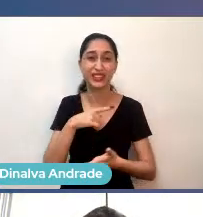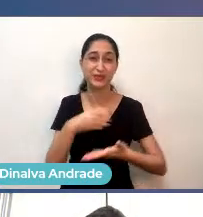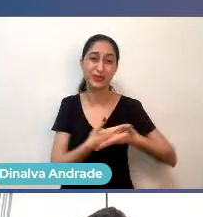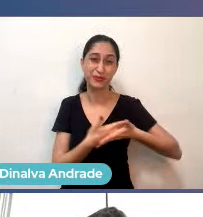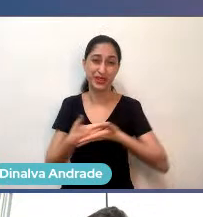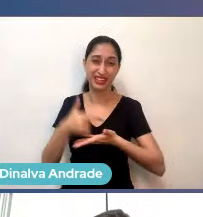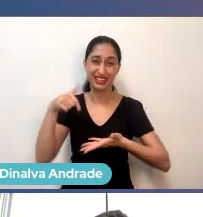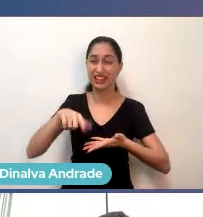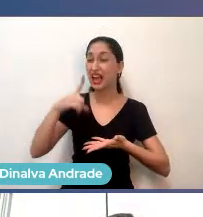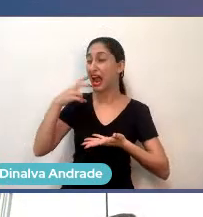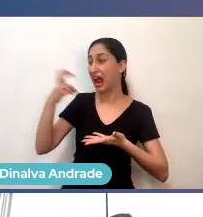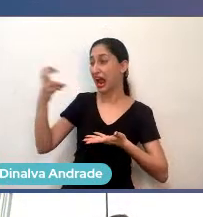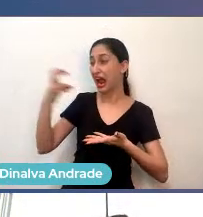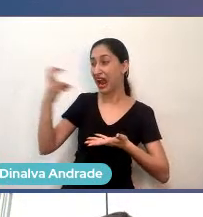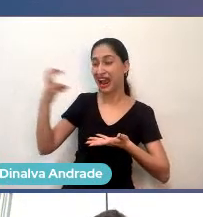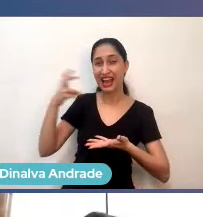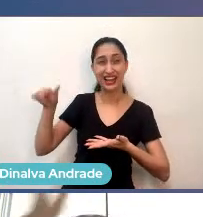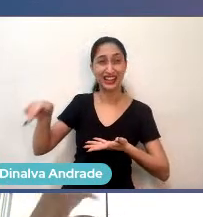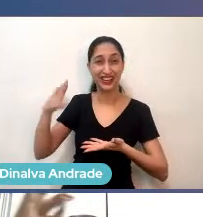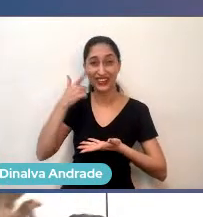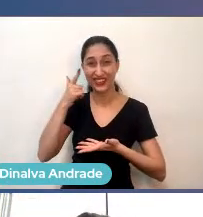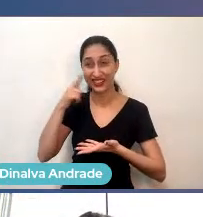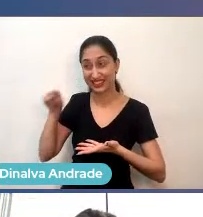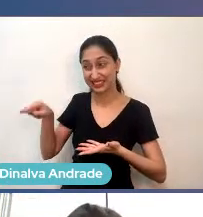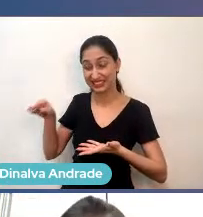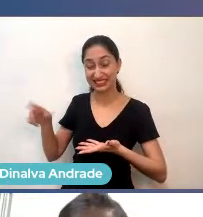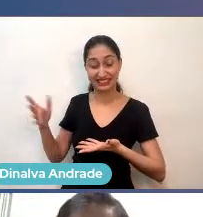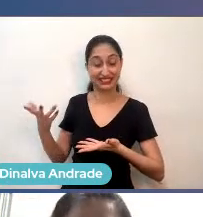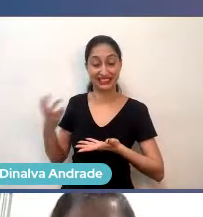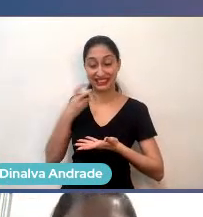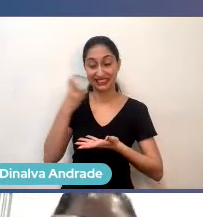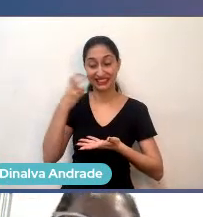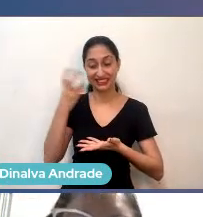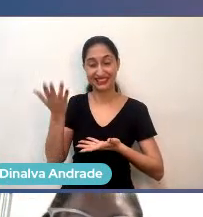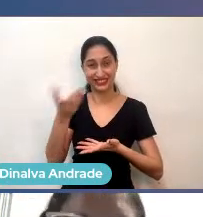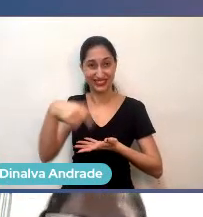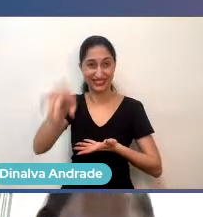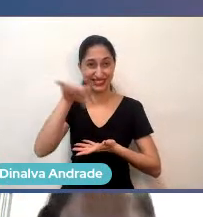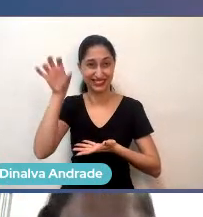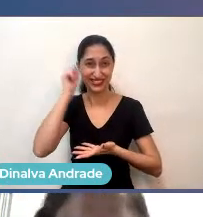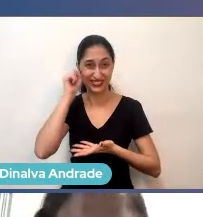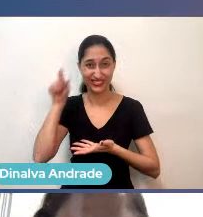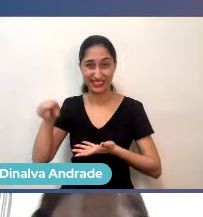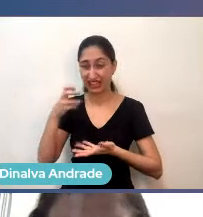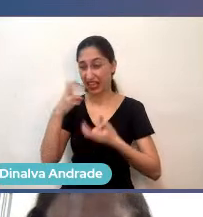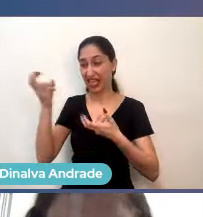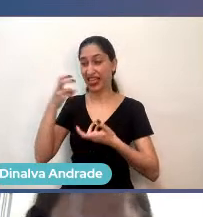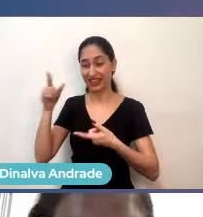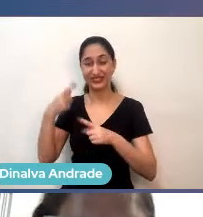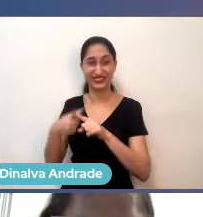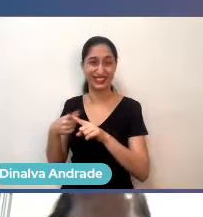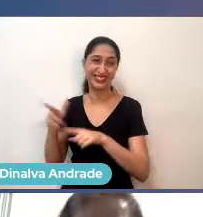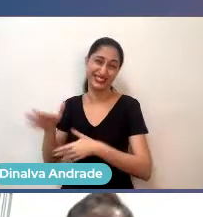saberem, uma criança, e essa hora é a hora que elas estão no picô, então se vocês ouvirem alguns gritos, isso aí está tudo certo,